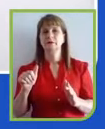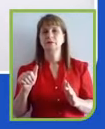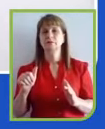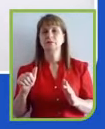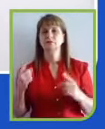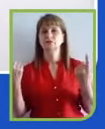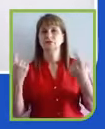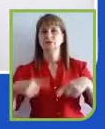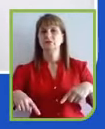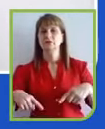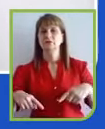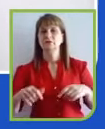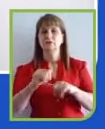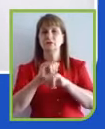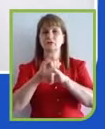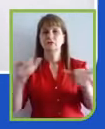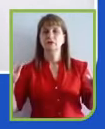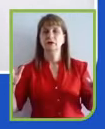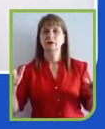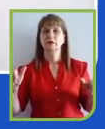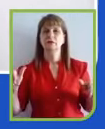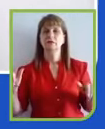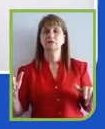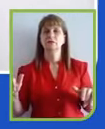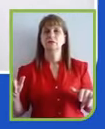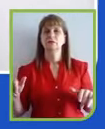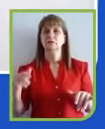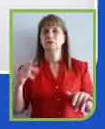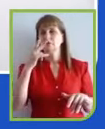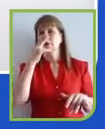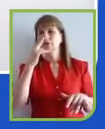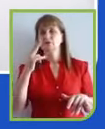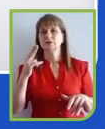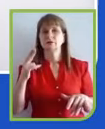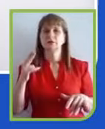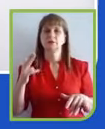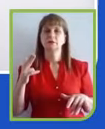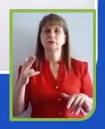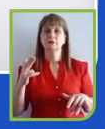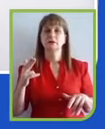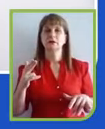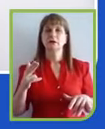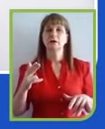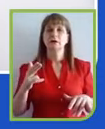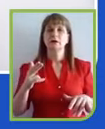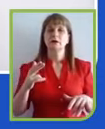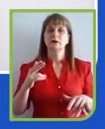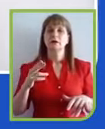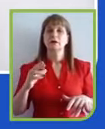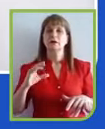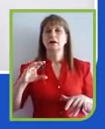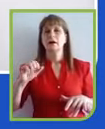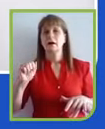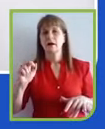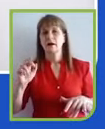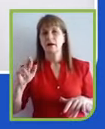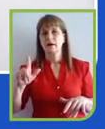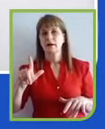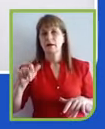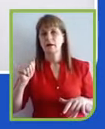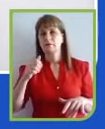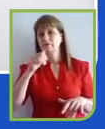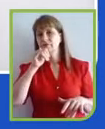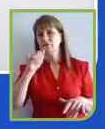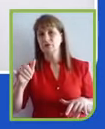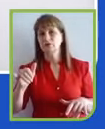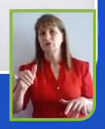sempre falo, eu acho que é o mesmo que o Jorge colocou, que a Carla colocou, mas é tratar os humanos como humanos. Nós